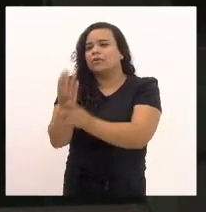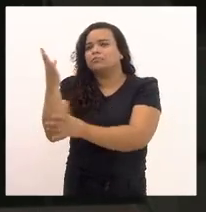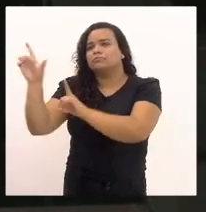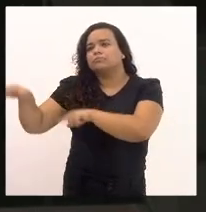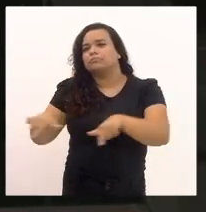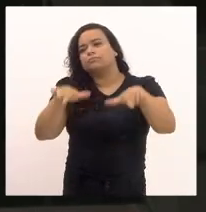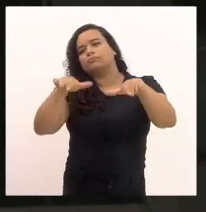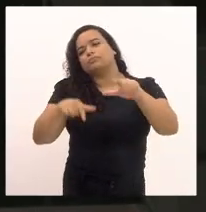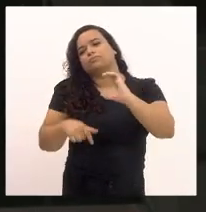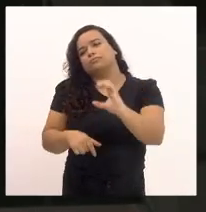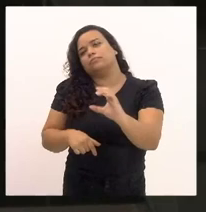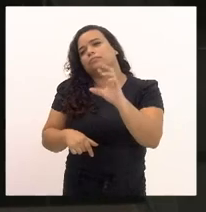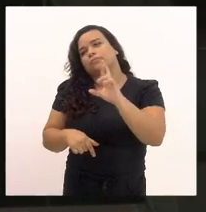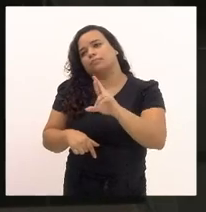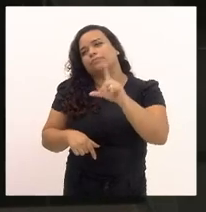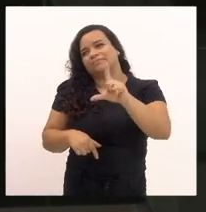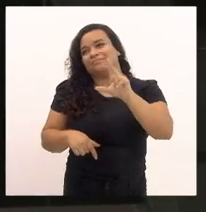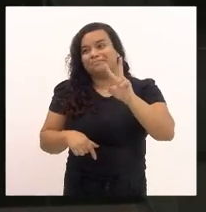Ora,